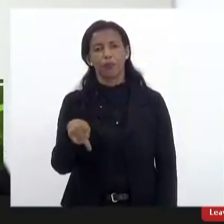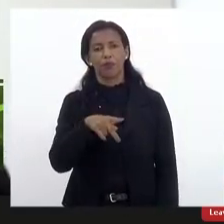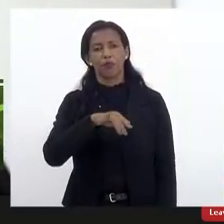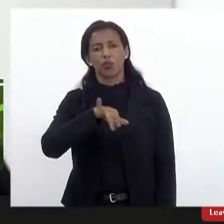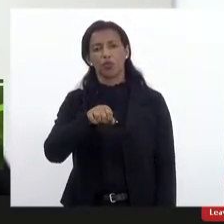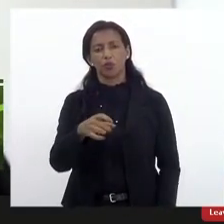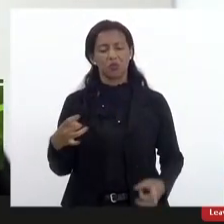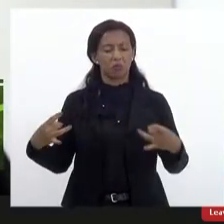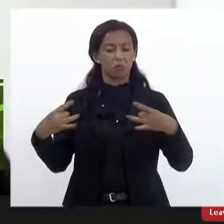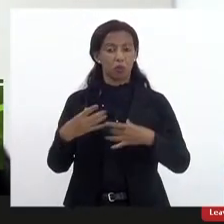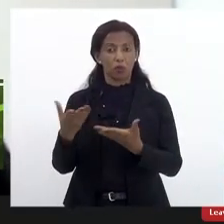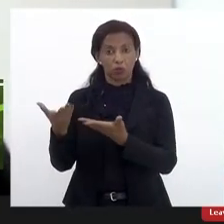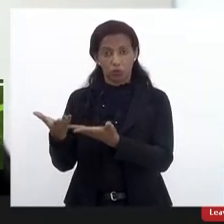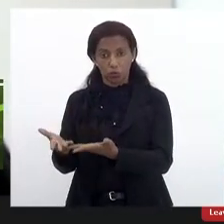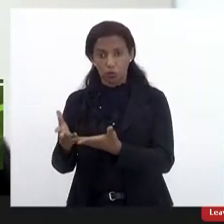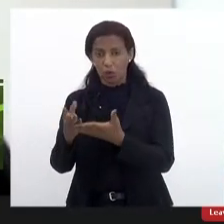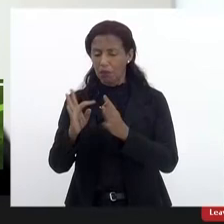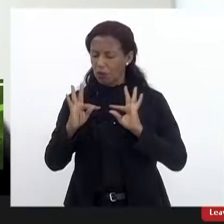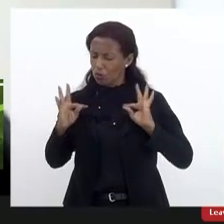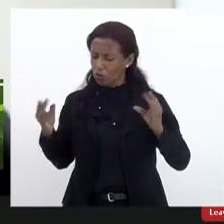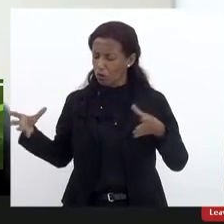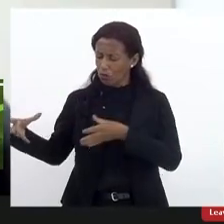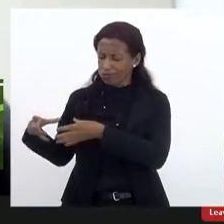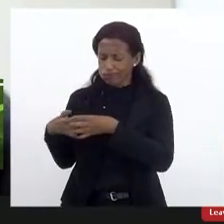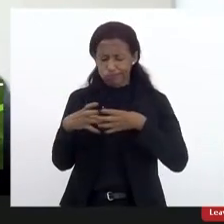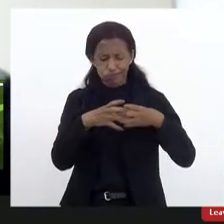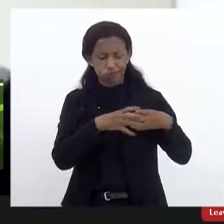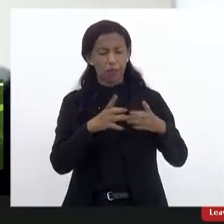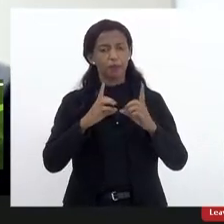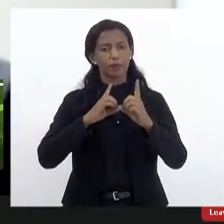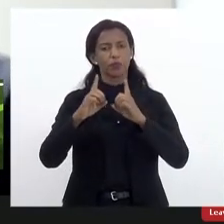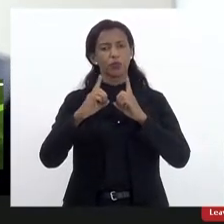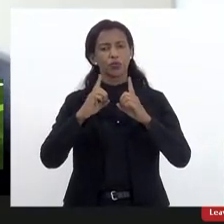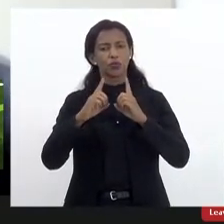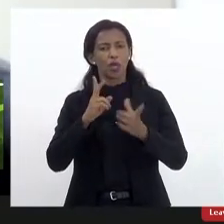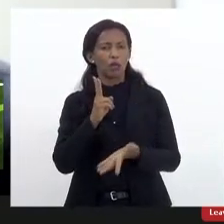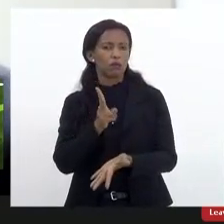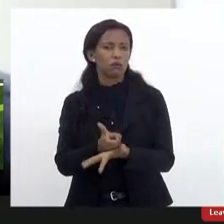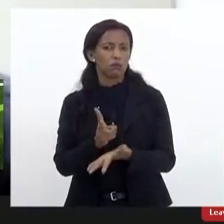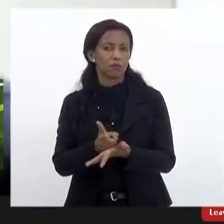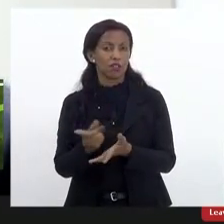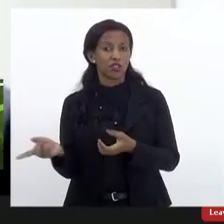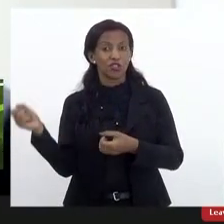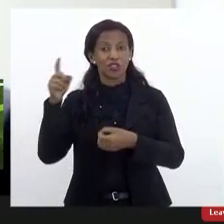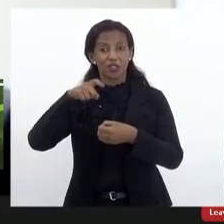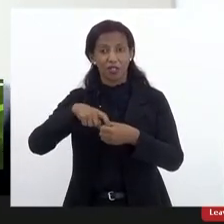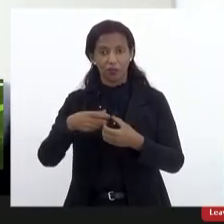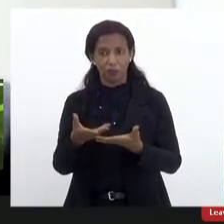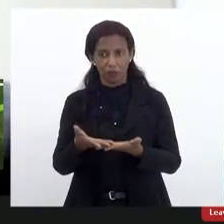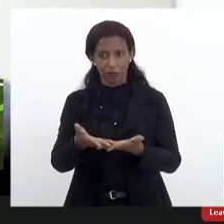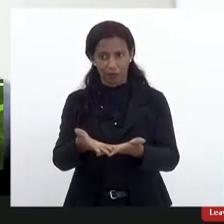disposição, não só sua, mas de toda a equipe da Secretaria para esse diálogo permanente e, claro, te devolvo a palavra.